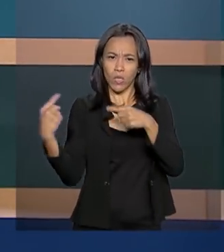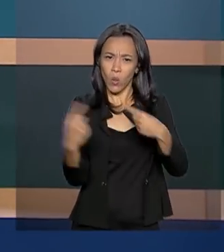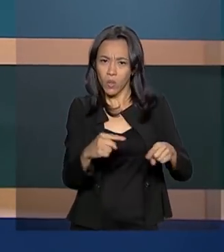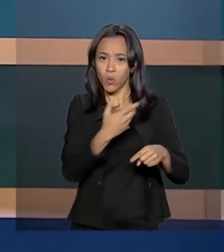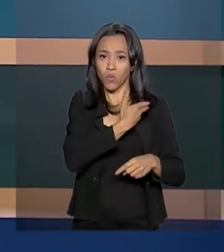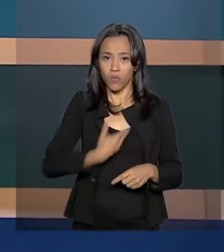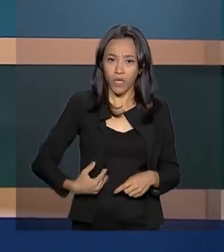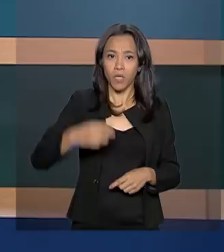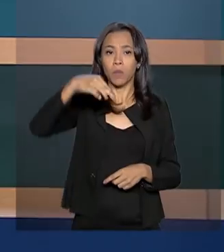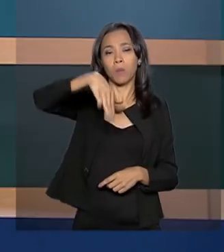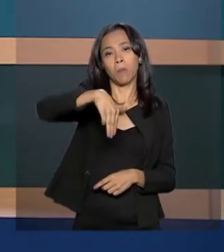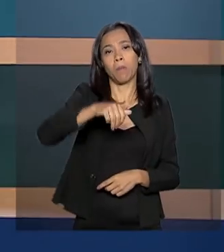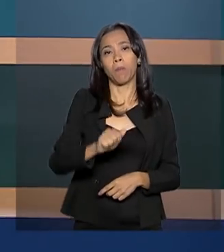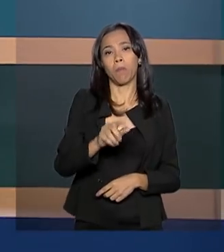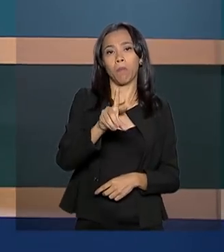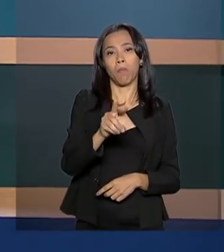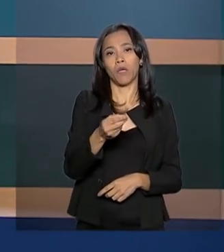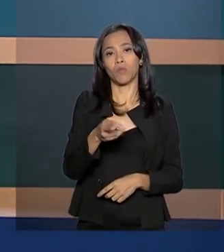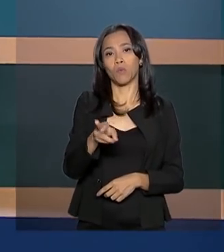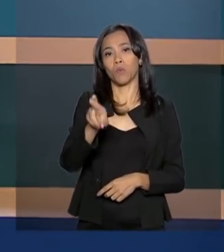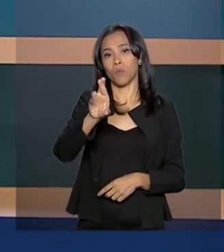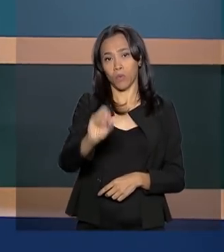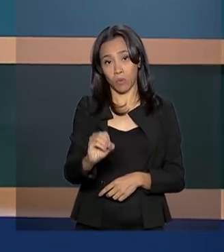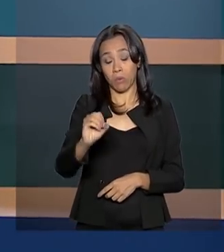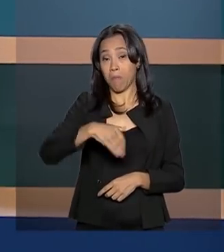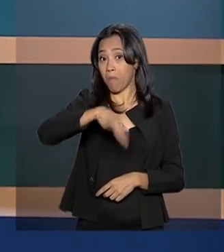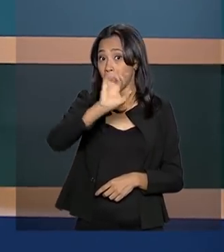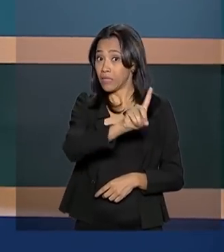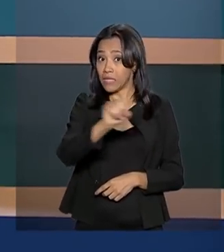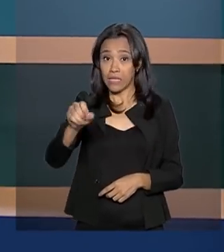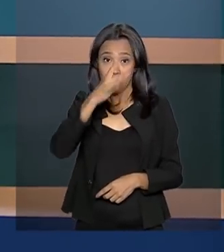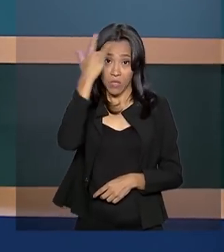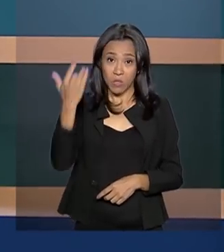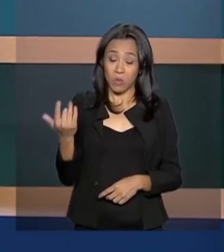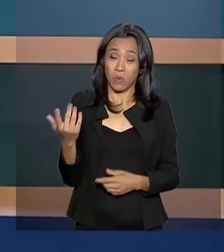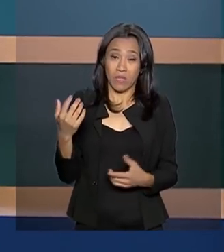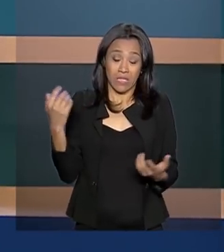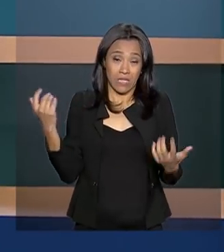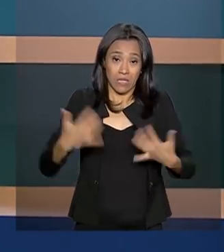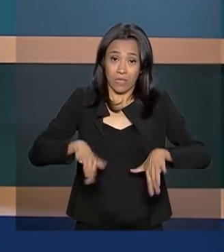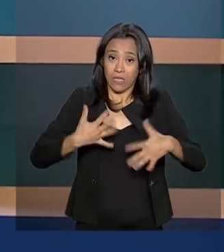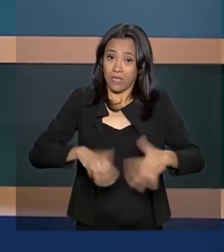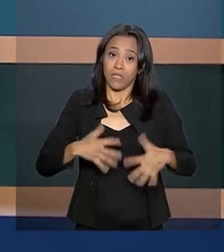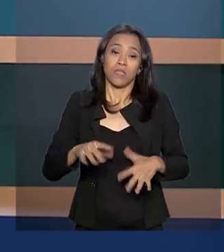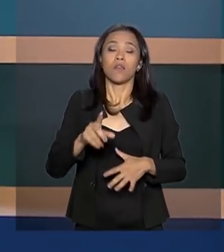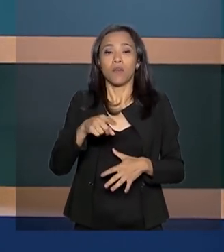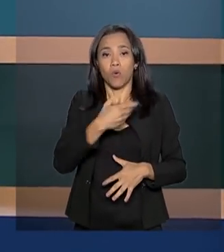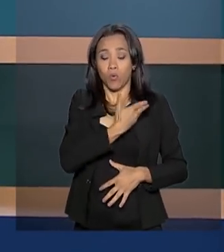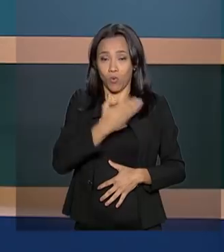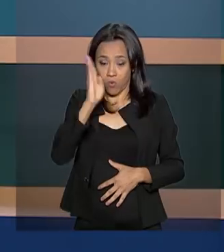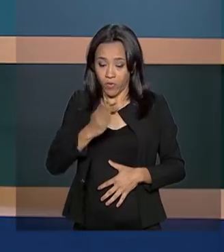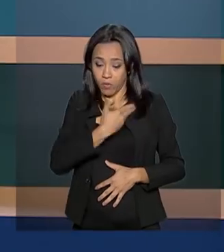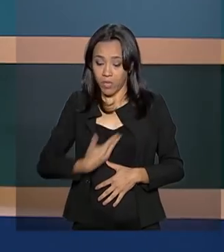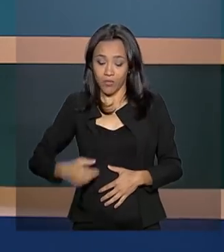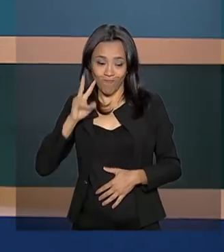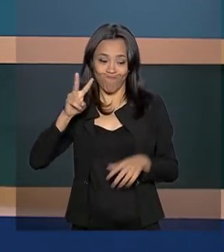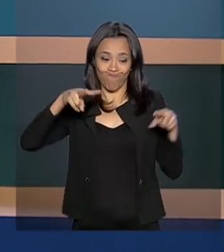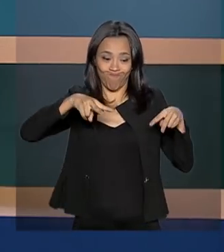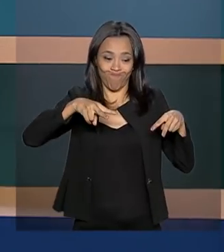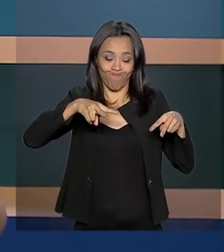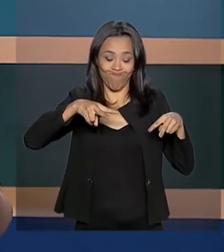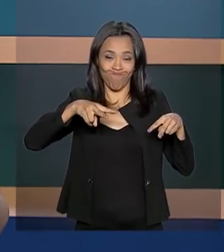Maduro deixou mais de 100 feridos. O clima no país vizinho mobilizou o governo brasileiro. O presidente Jair Bolsonaro manifestou